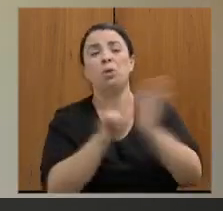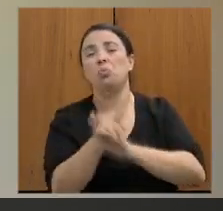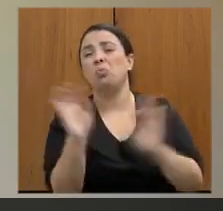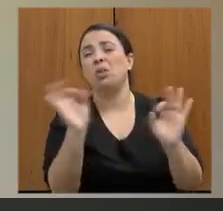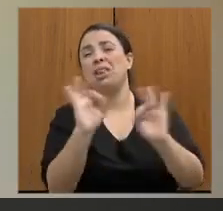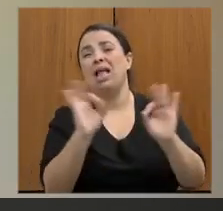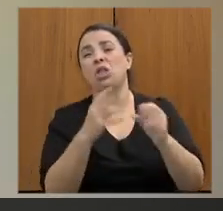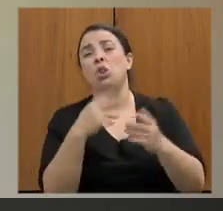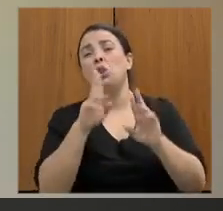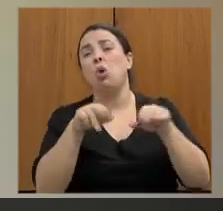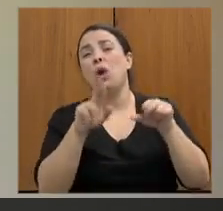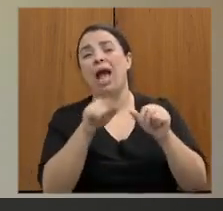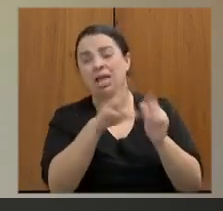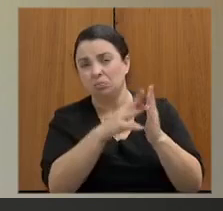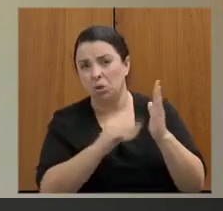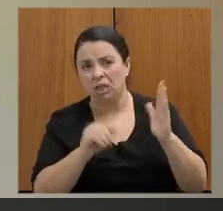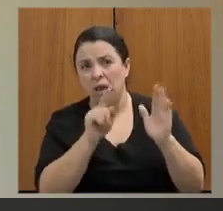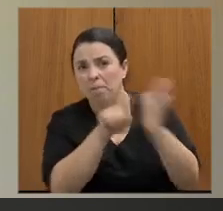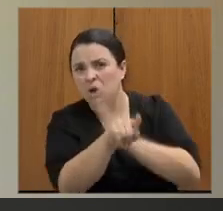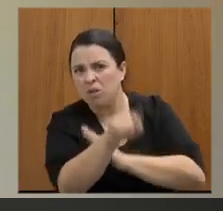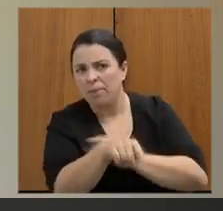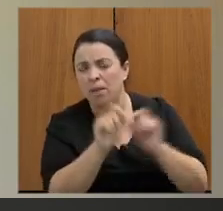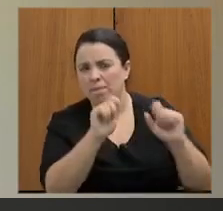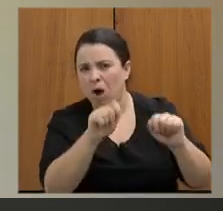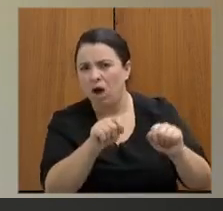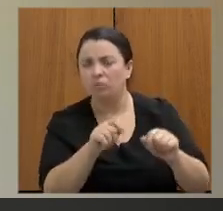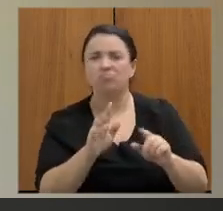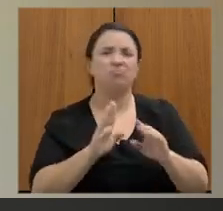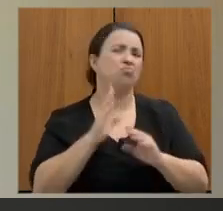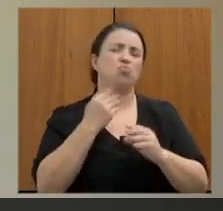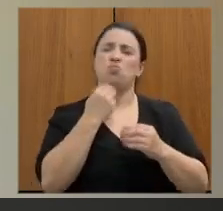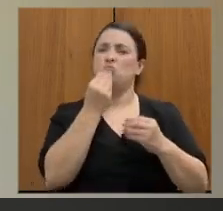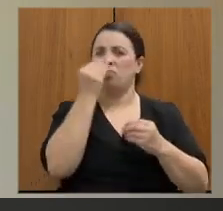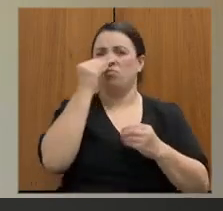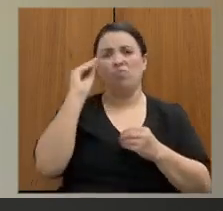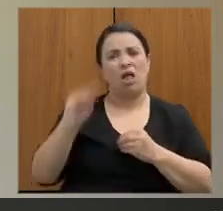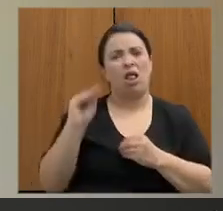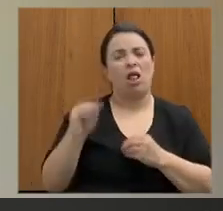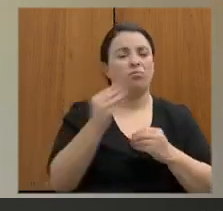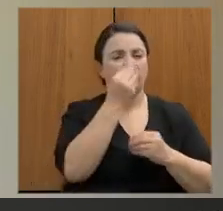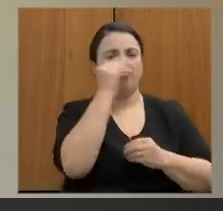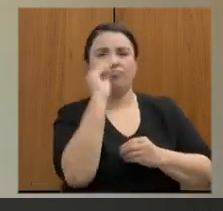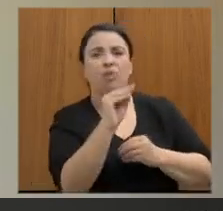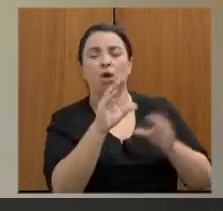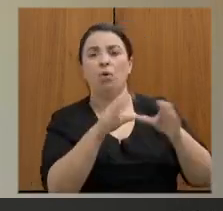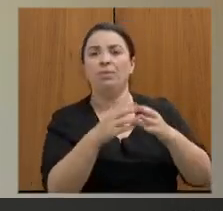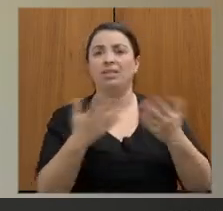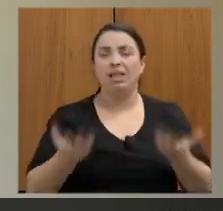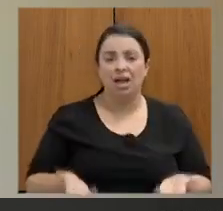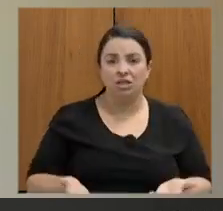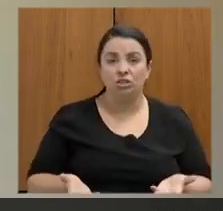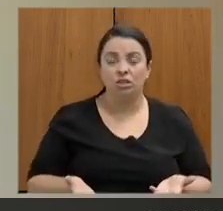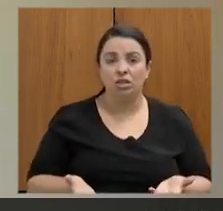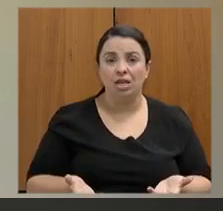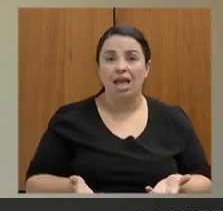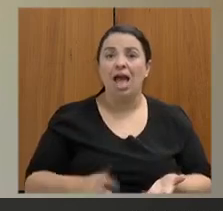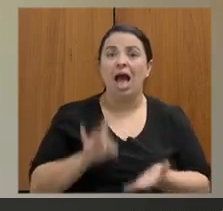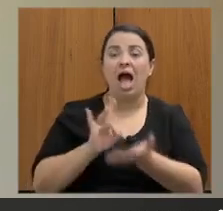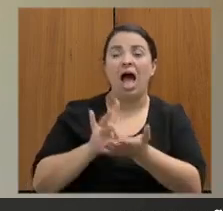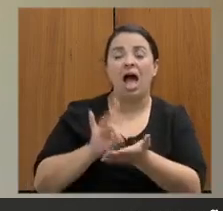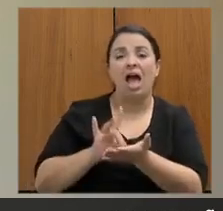não foi considerada a realidade de alunos que assim como eu precisou trabalhar aos 13 anos de idade